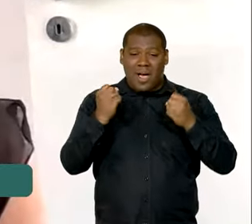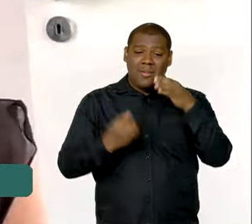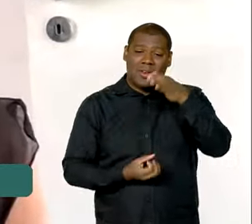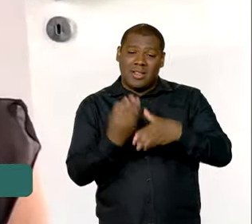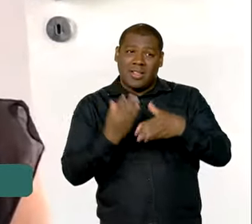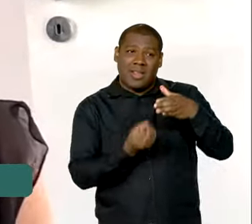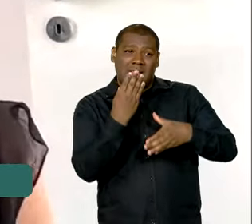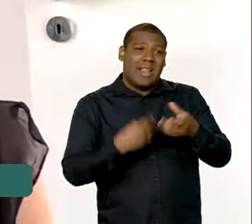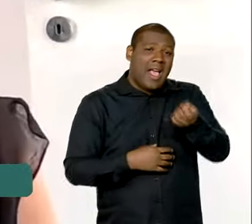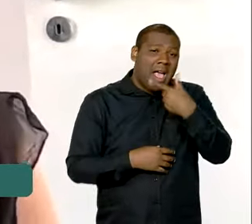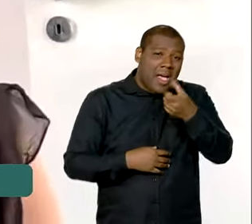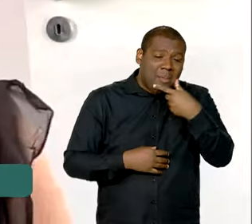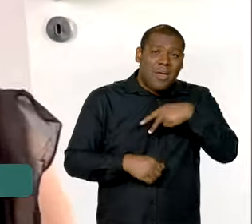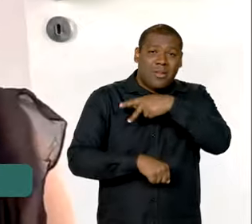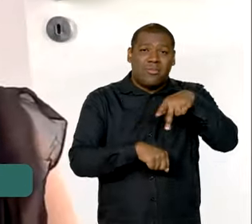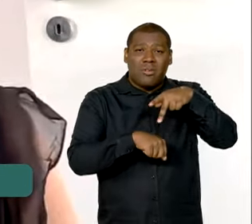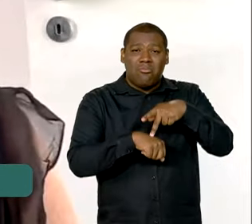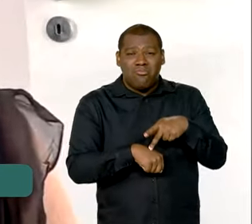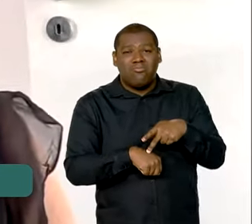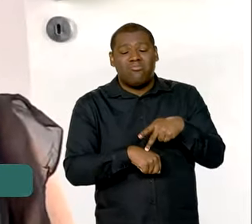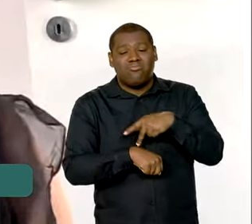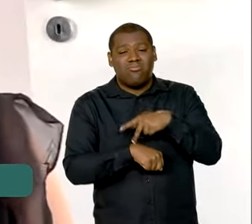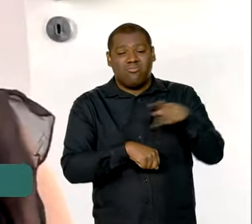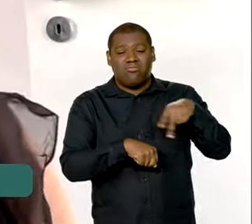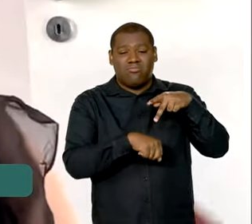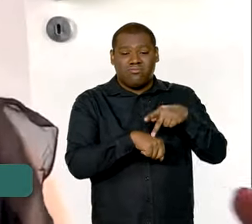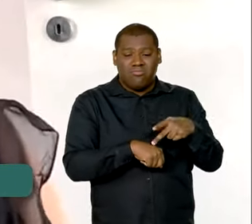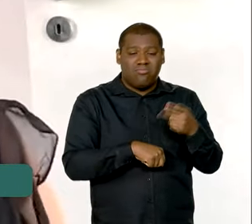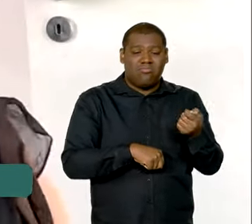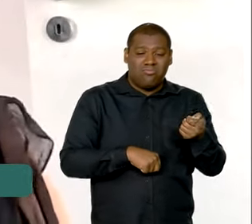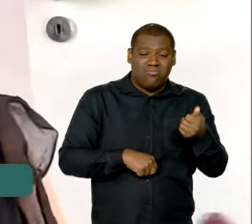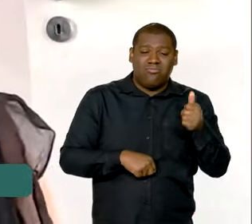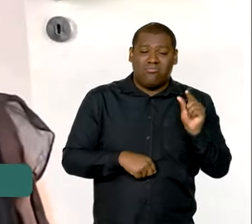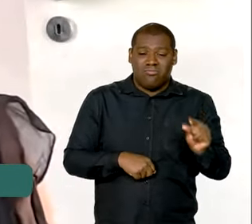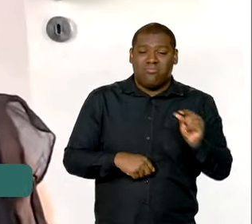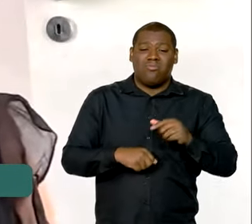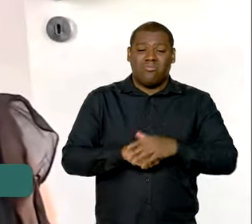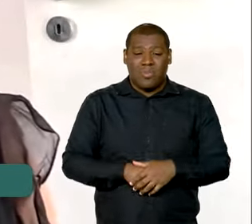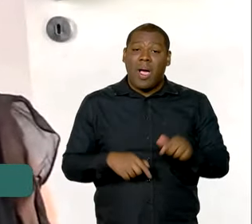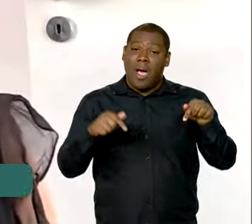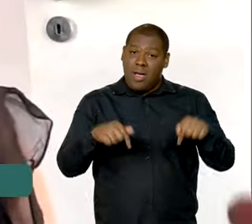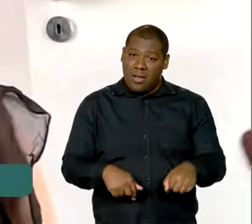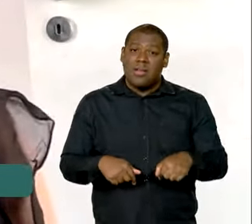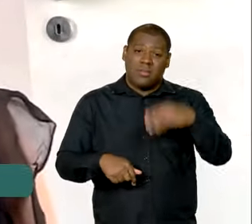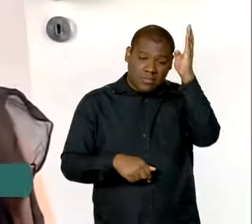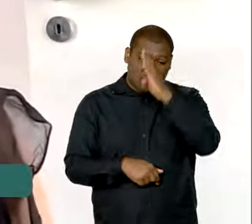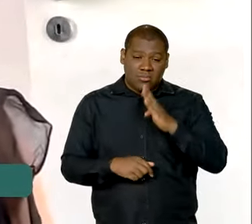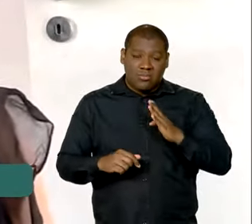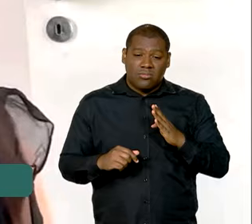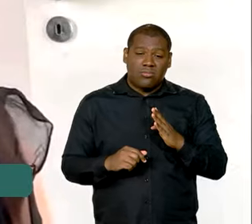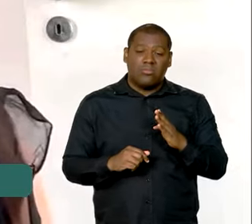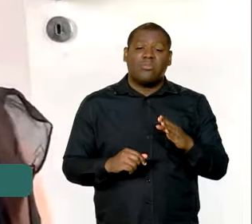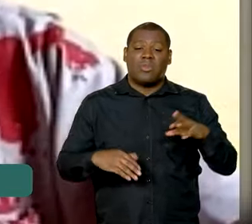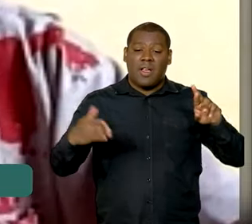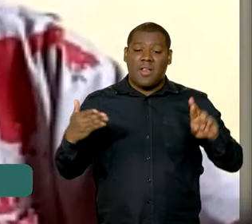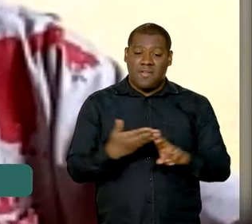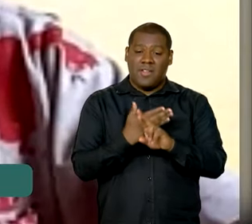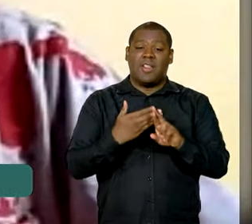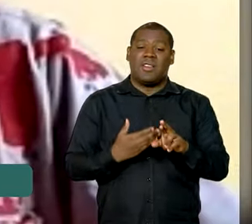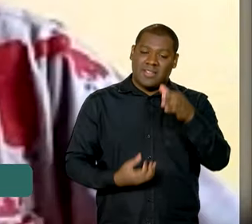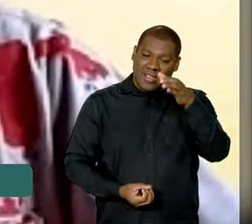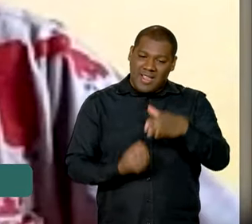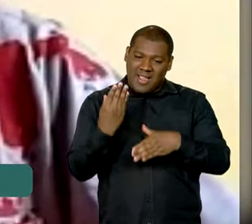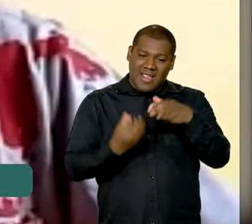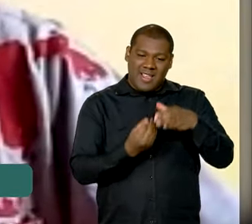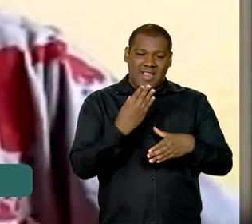de produto no mundo. Então, a gente está entrando num grupo muito seleto de países produtores. E